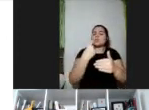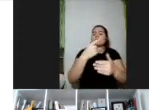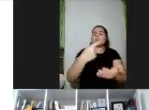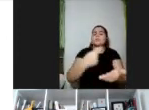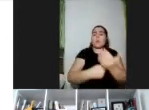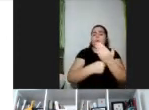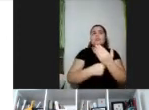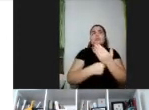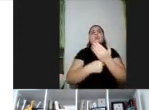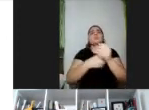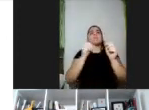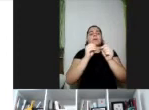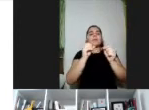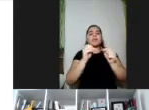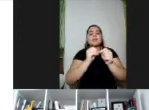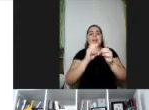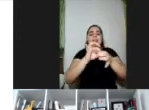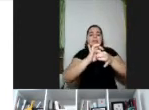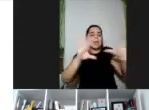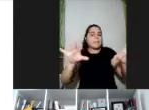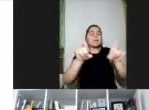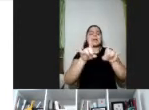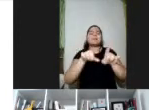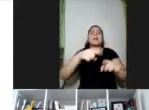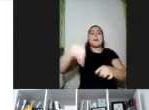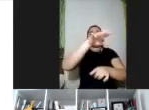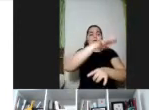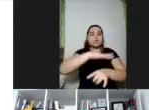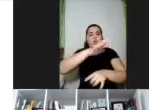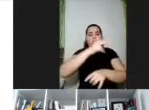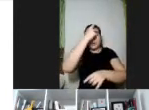independência e autonomia de pessoas com deficiência. Então,